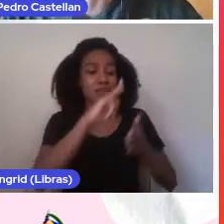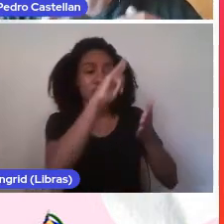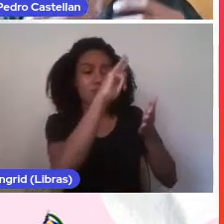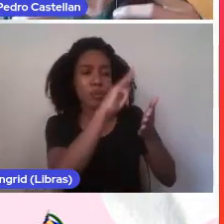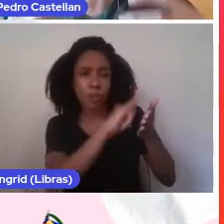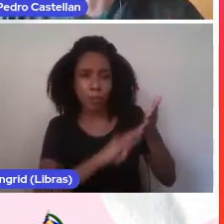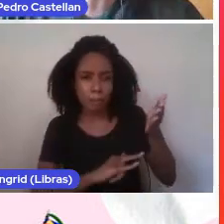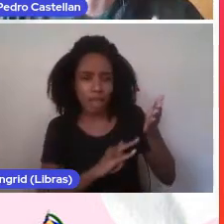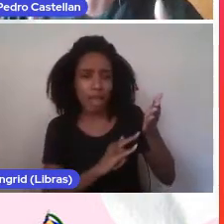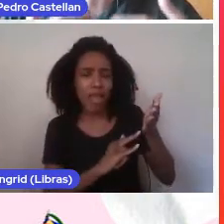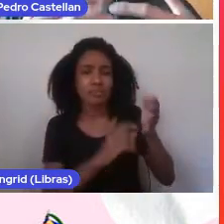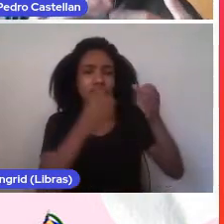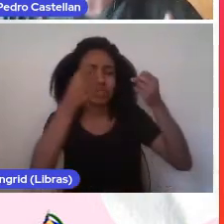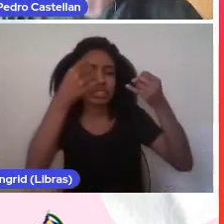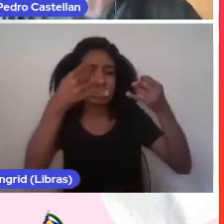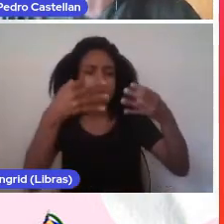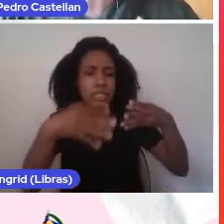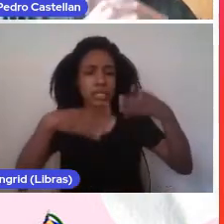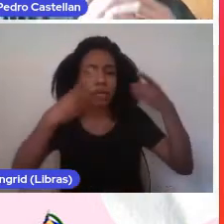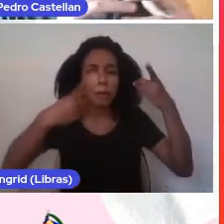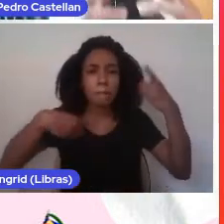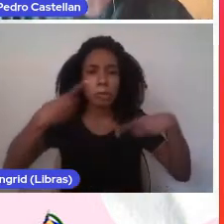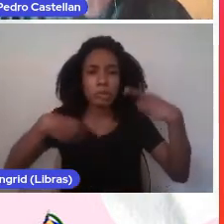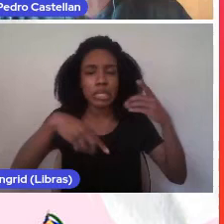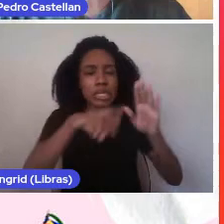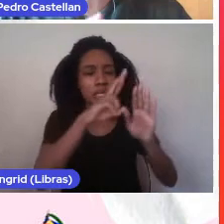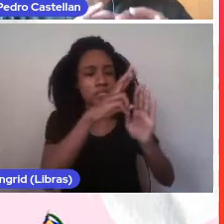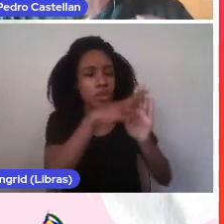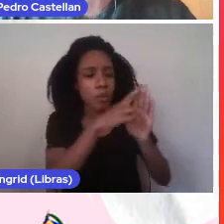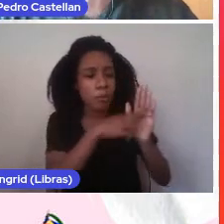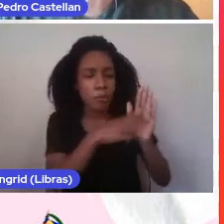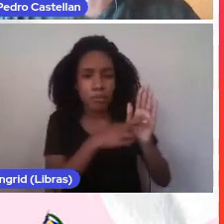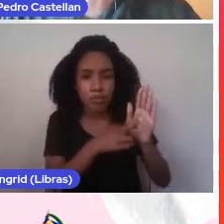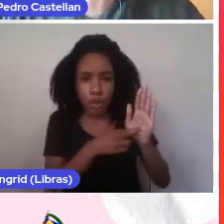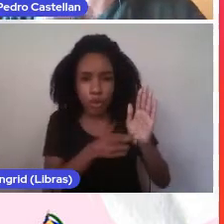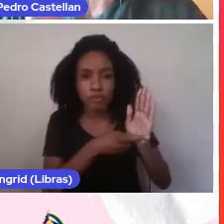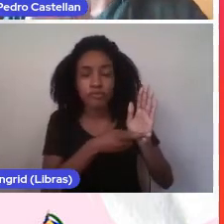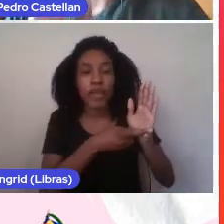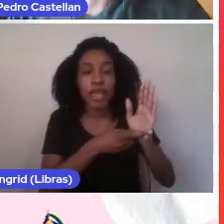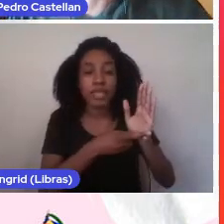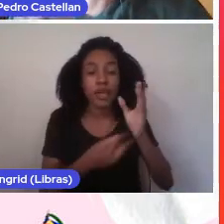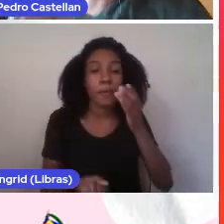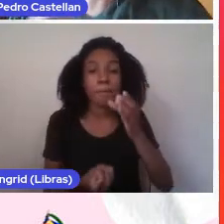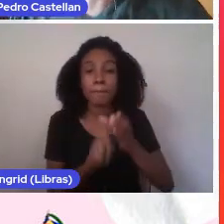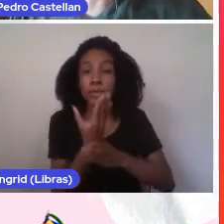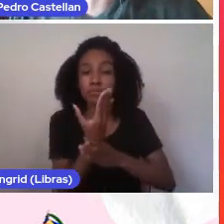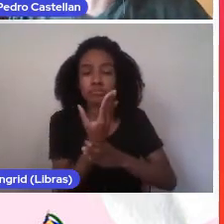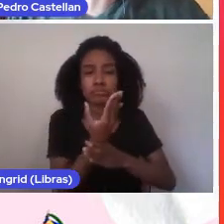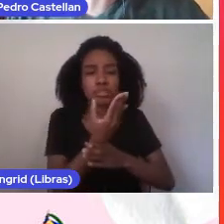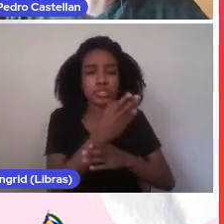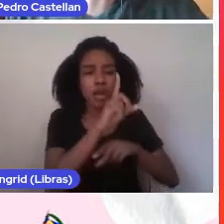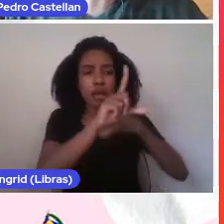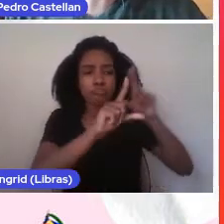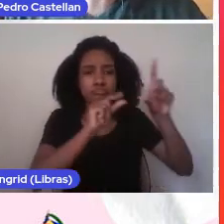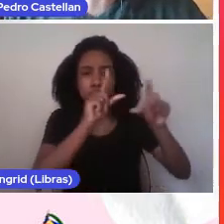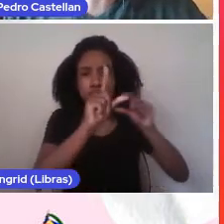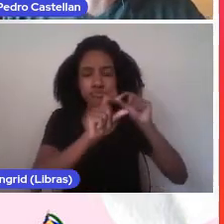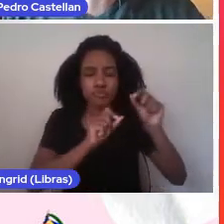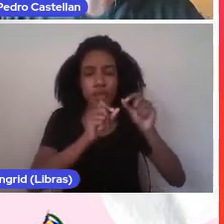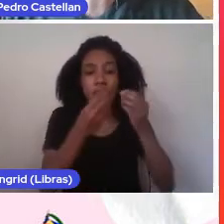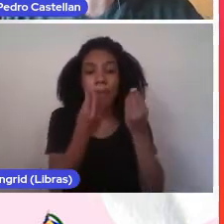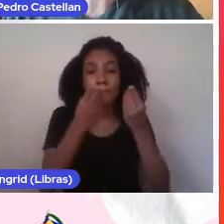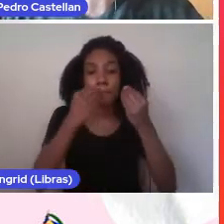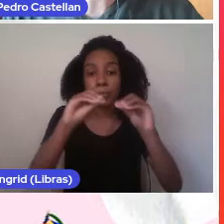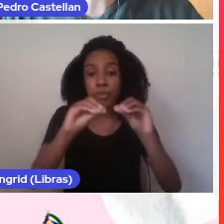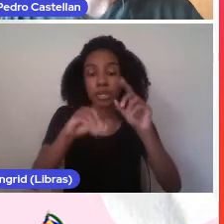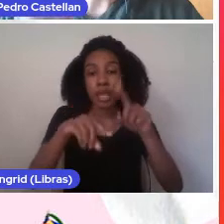todas as políticas, diretrizes e protocolos para produção, curadoria e publicação de conteúdo no portal